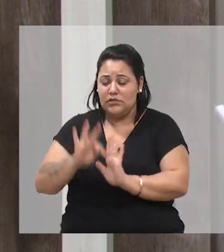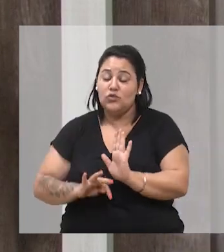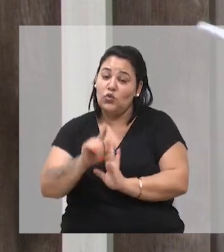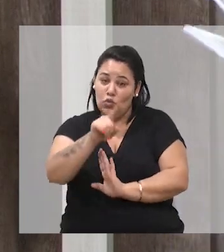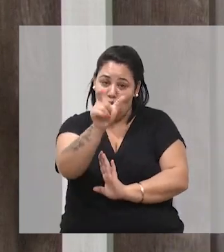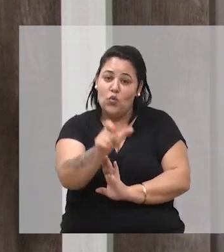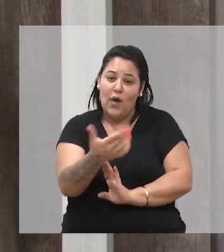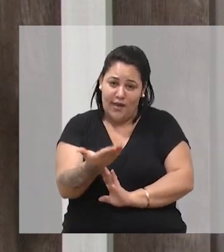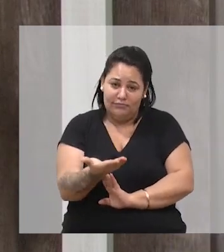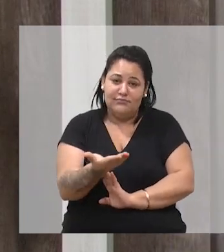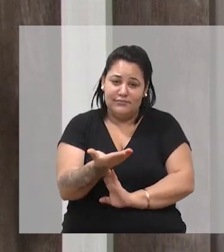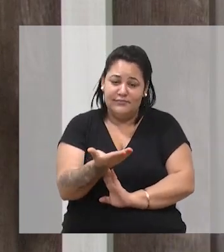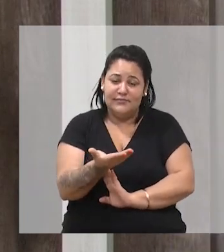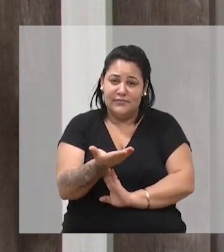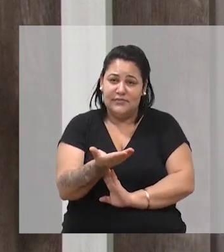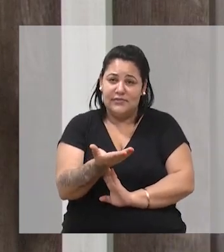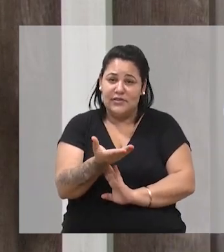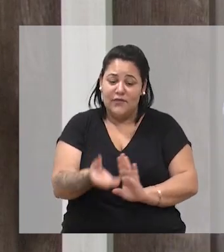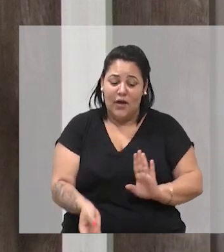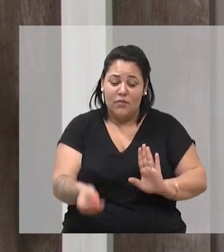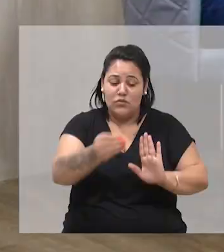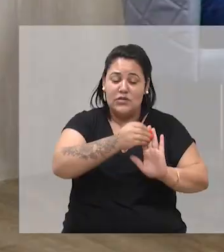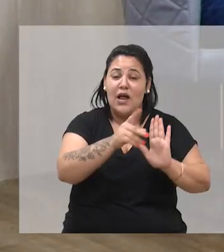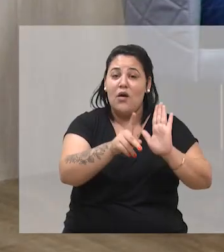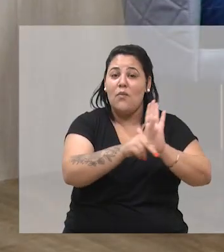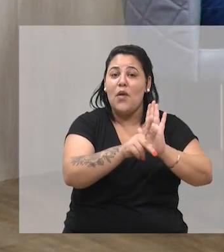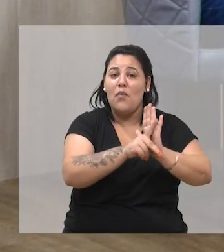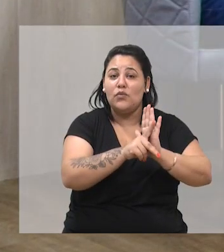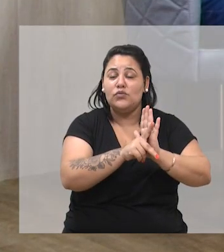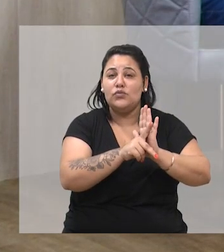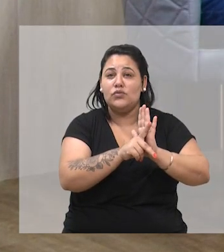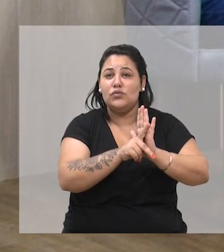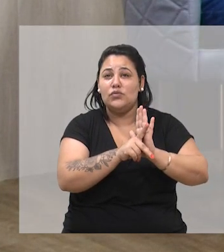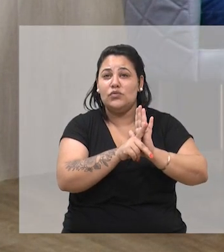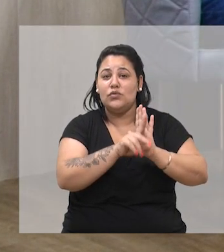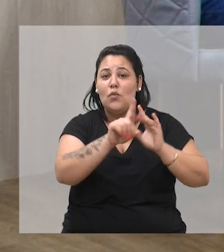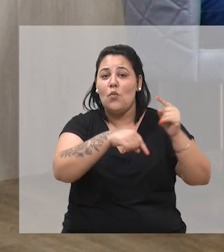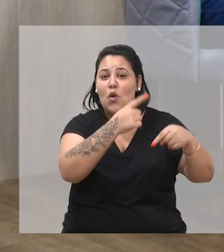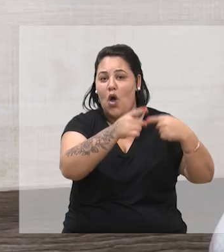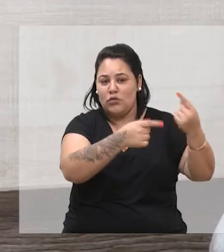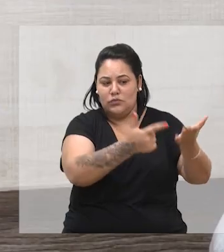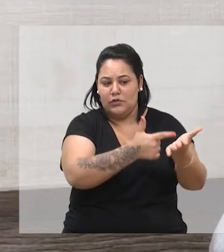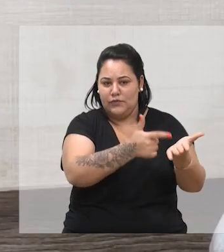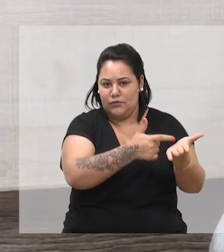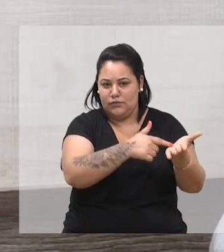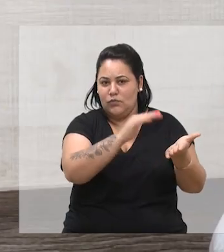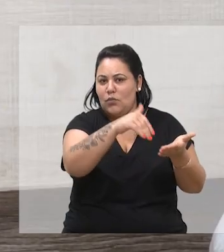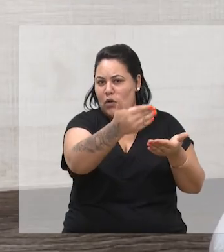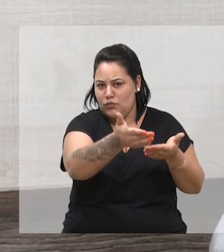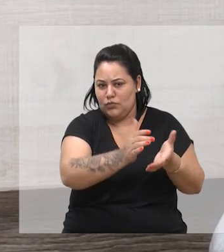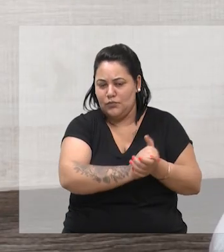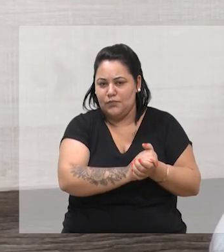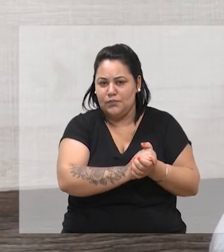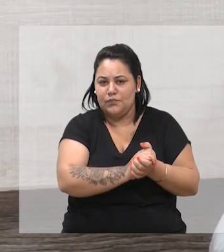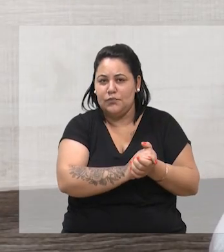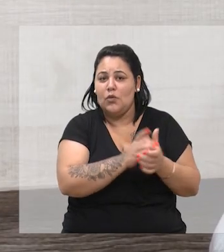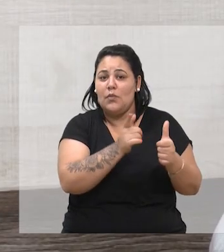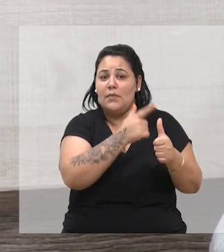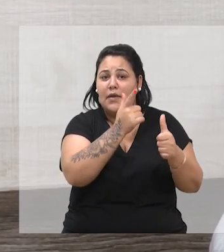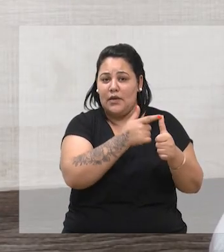nomes, ou ainda vocês estão pensando, enfim. É, como tu falaste no início, estou bem observando no início, tem vários autores aqui que se